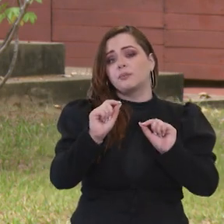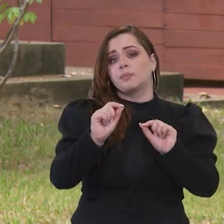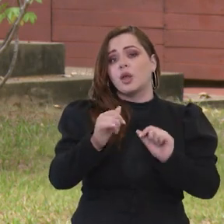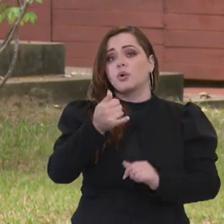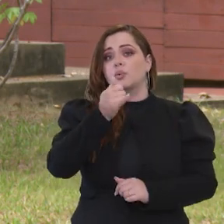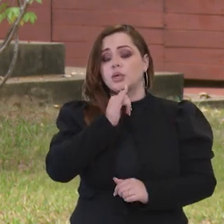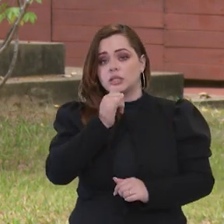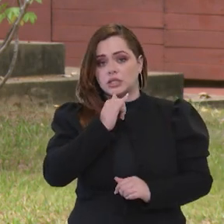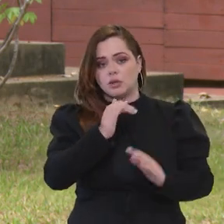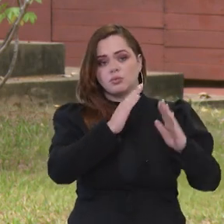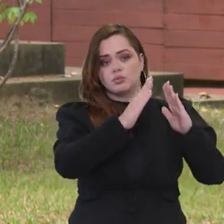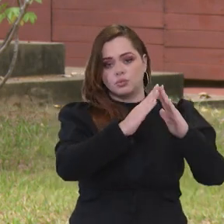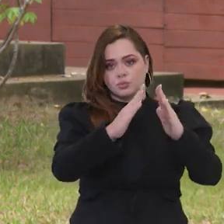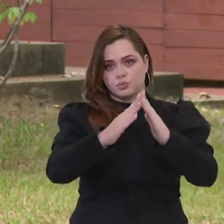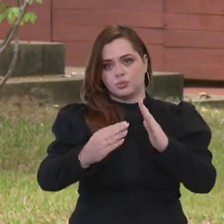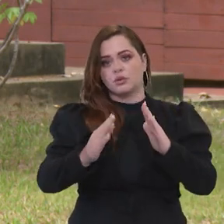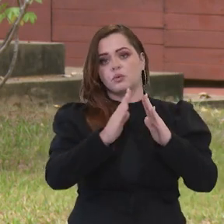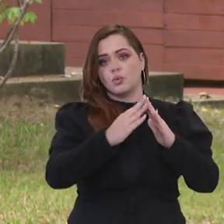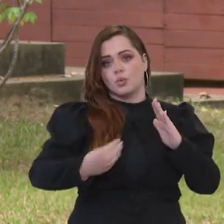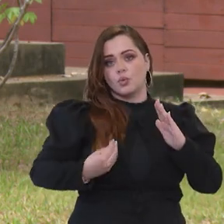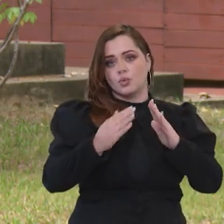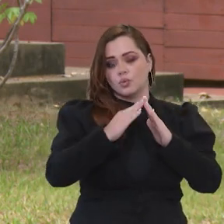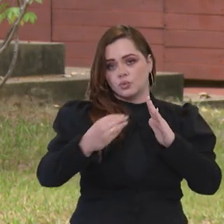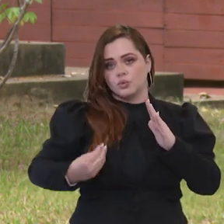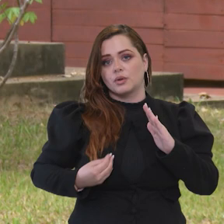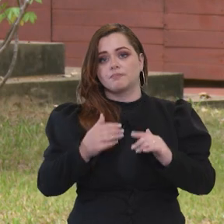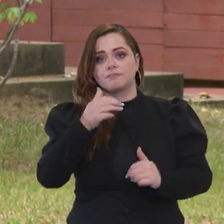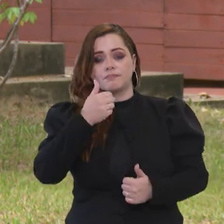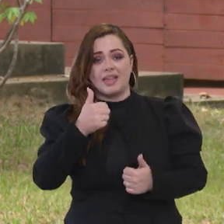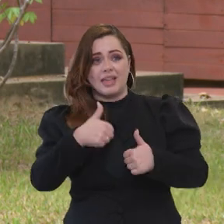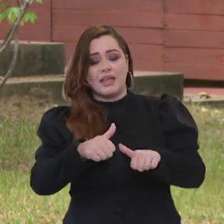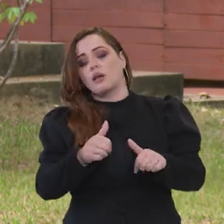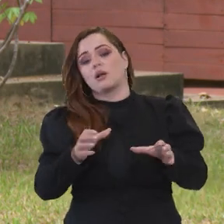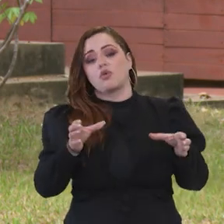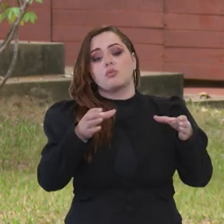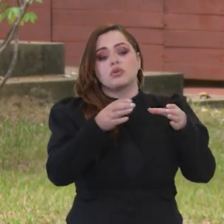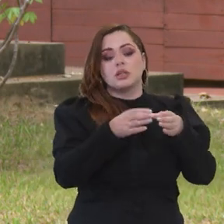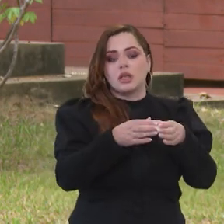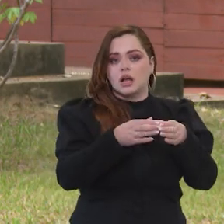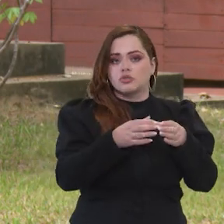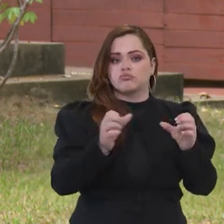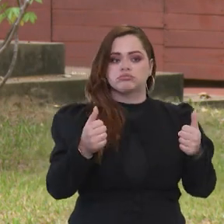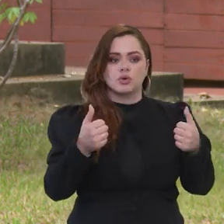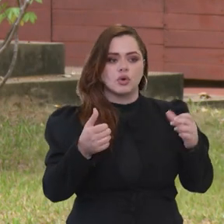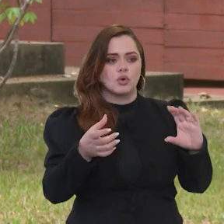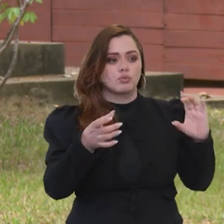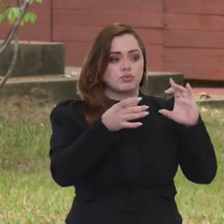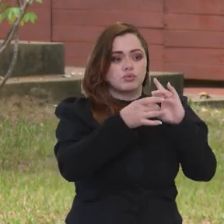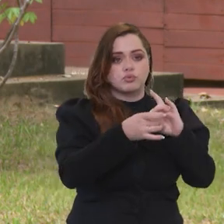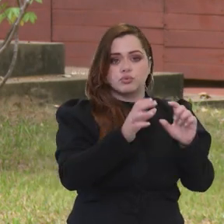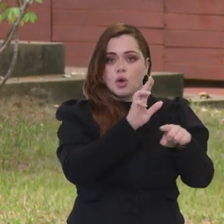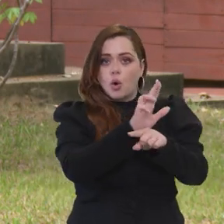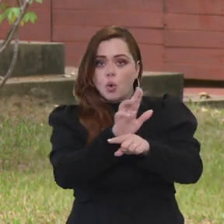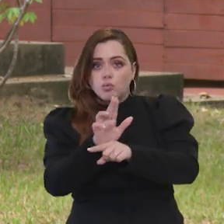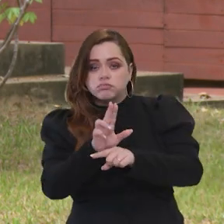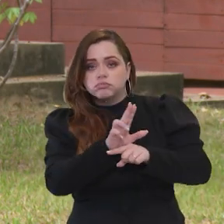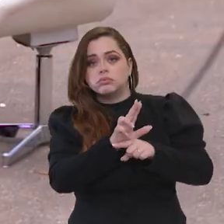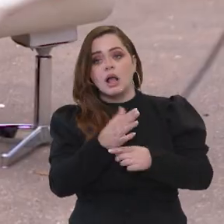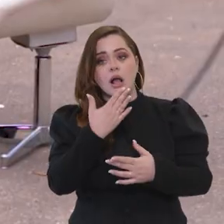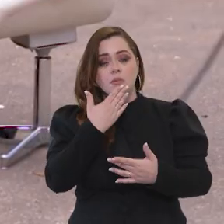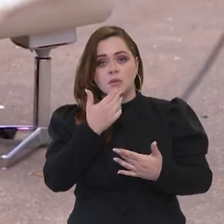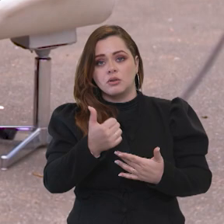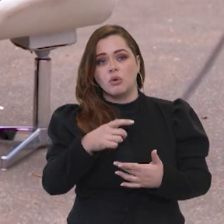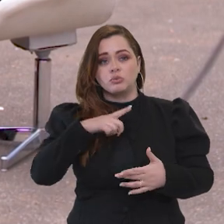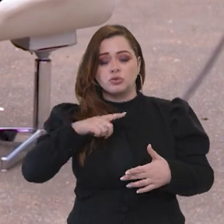melhores exemplos do Minha Casa Minha Vida são aqueles que eram menores. Porque ali a comunidade se unia, cuidava. E, obviamente, você